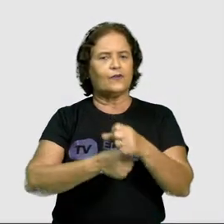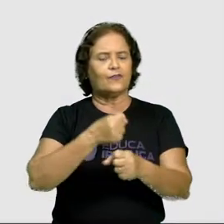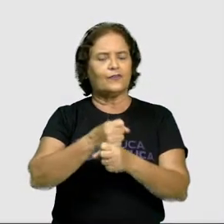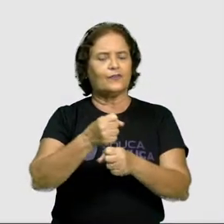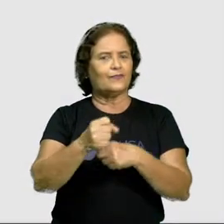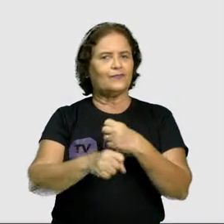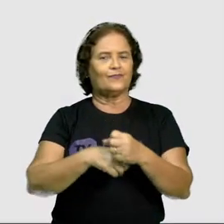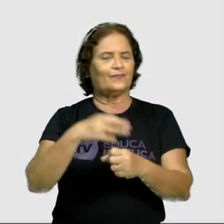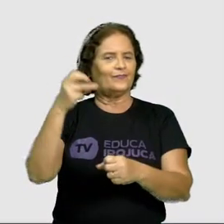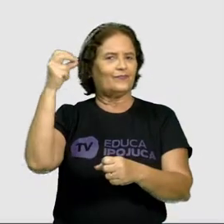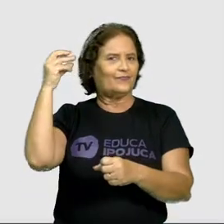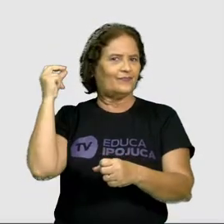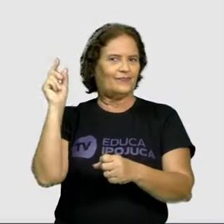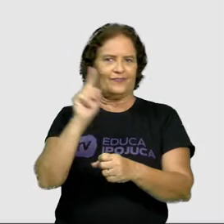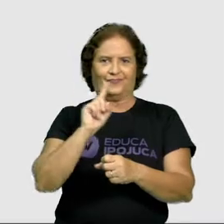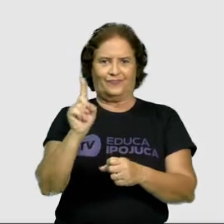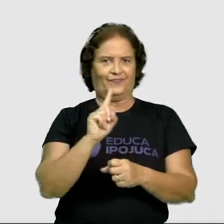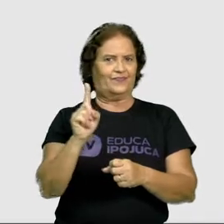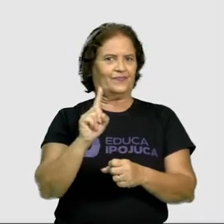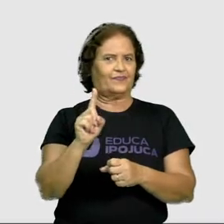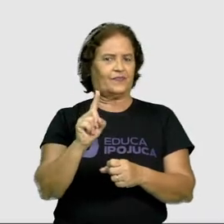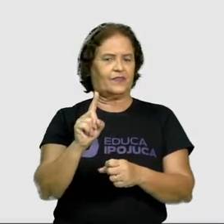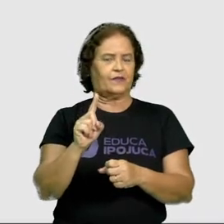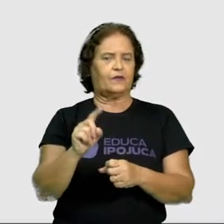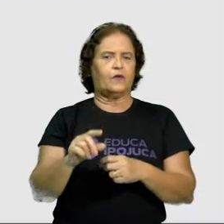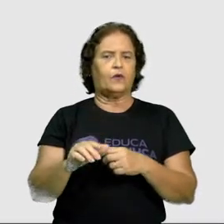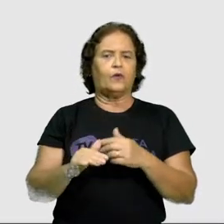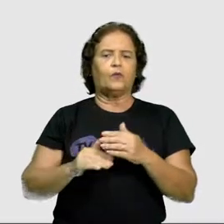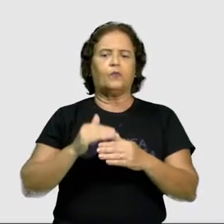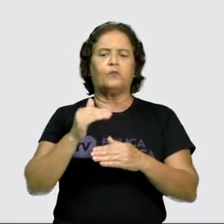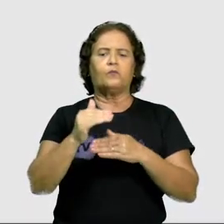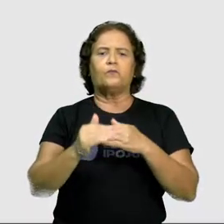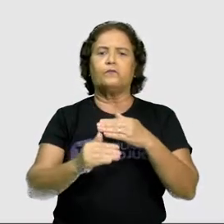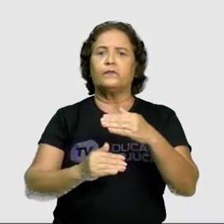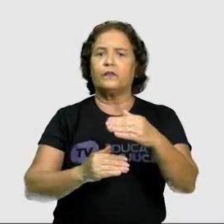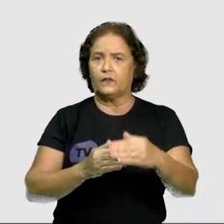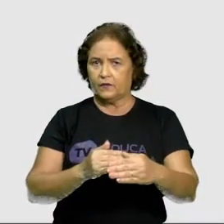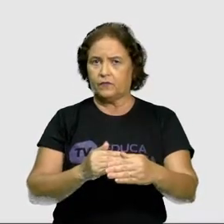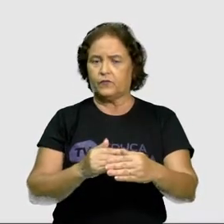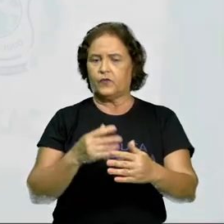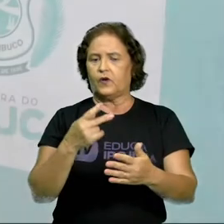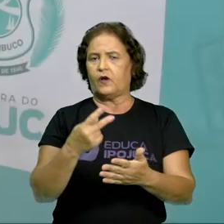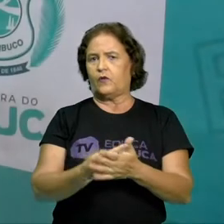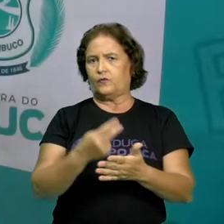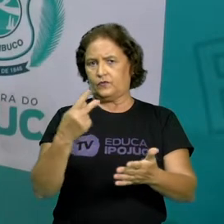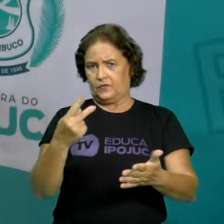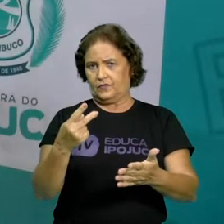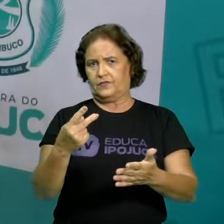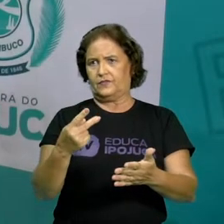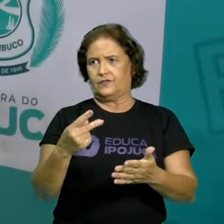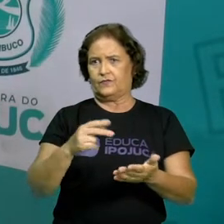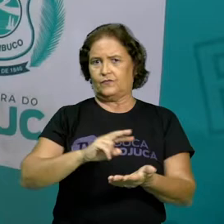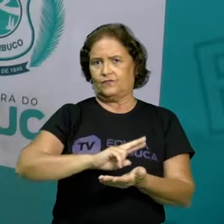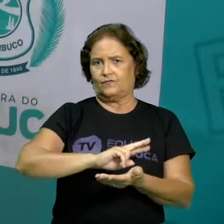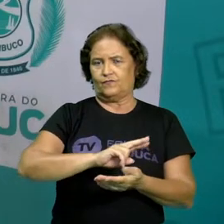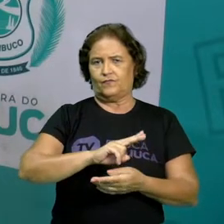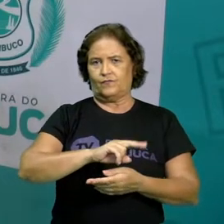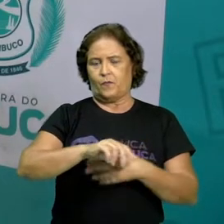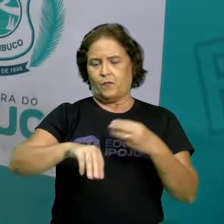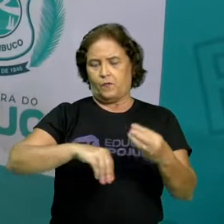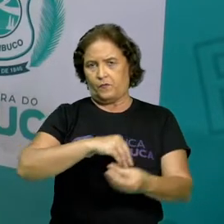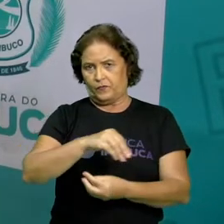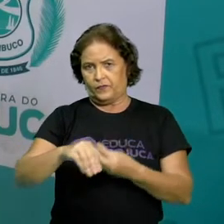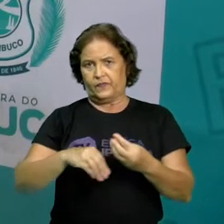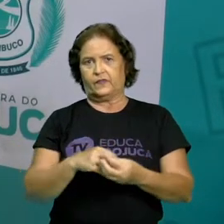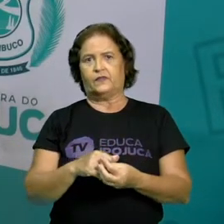atrás. Então, no período de tempo, com certeza, ocorreu algumas mudanças. A cada ano